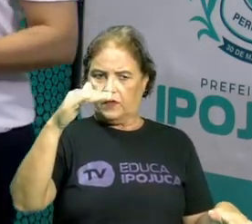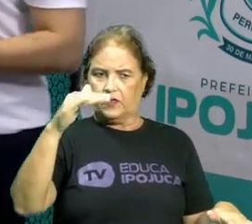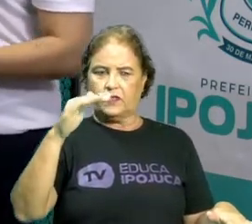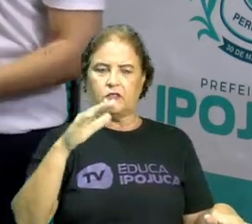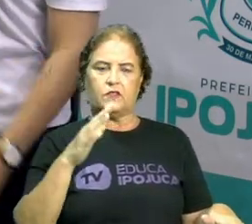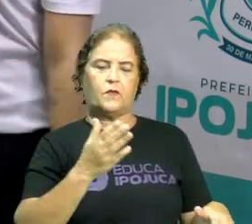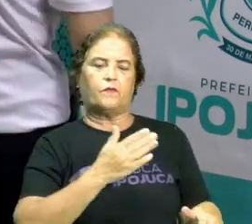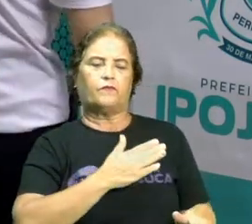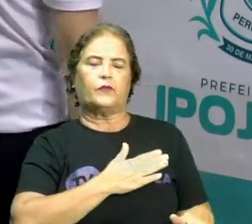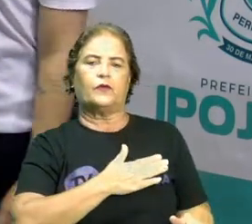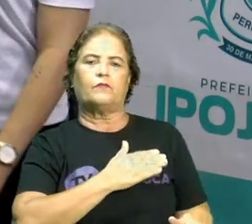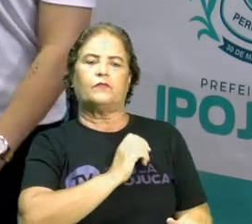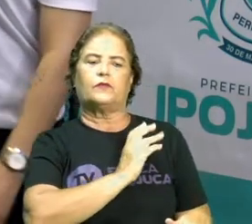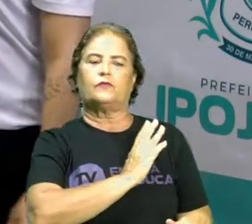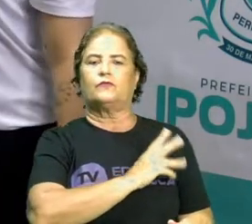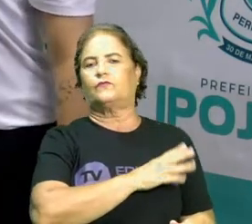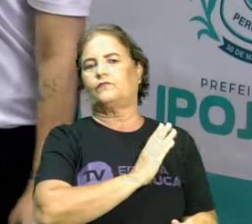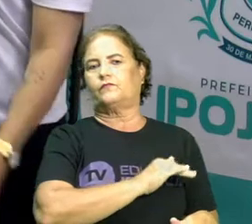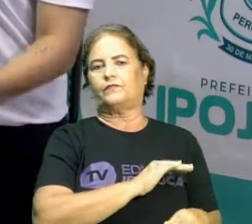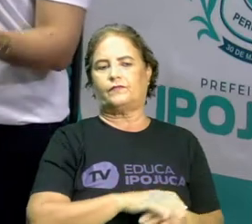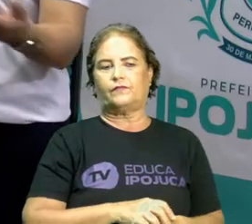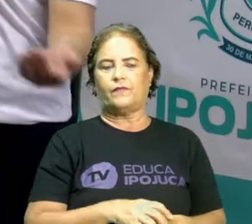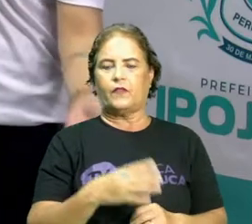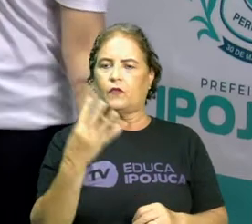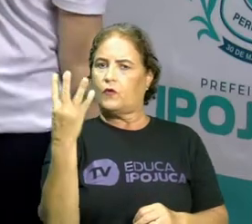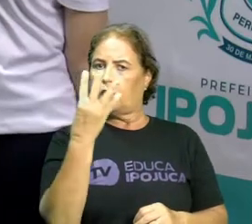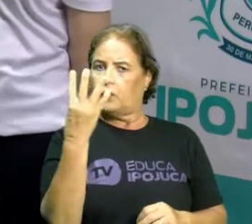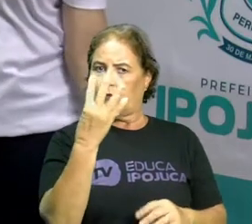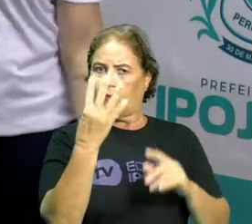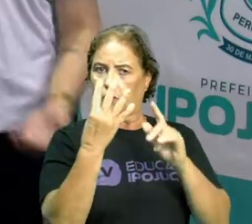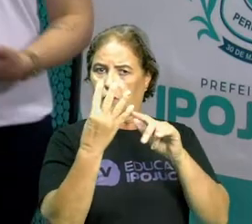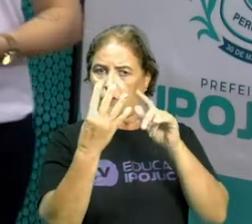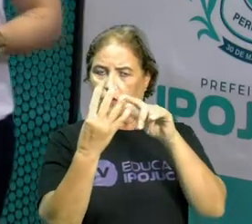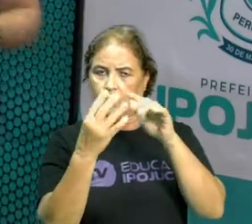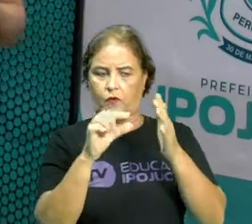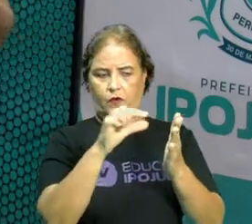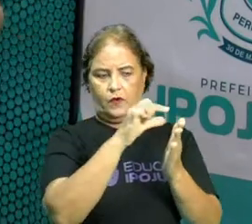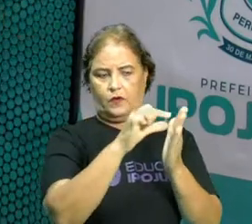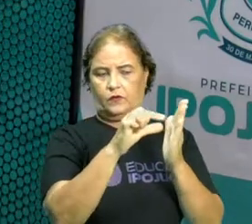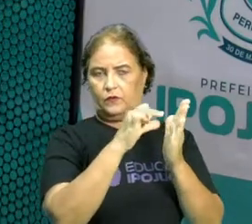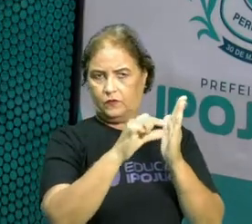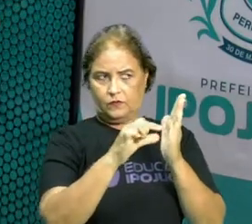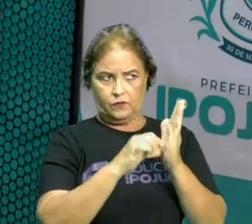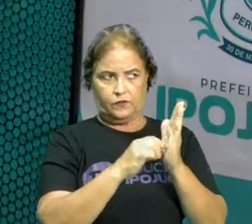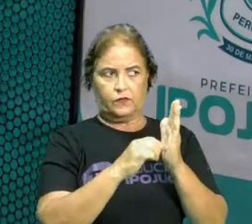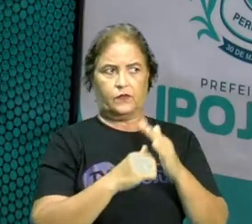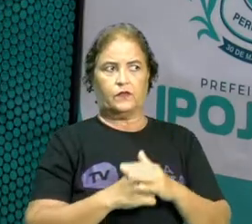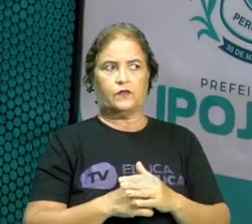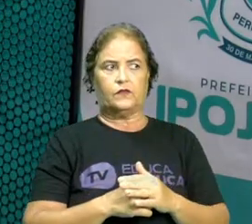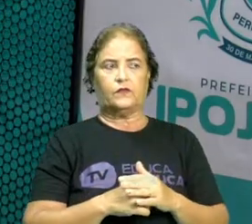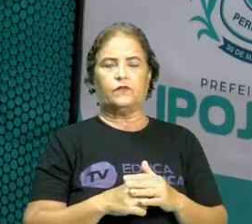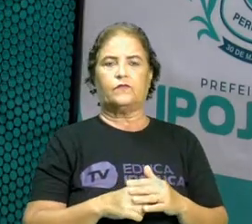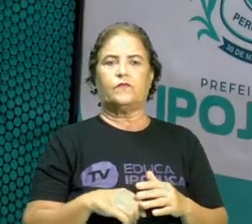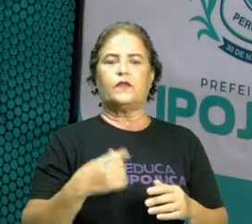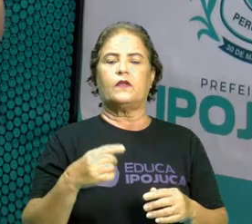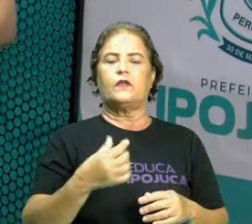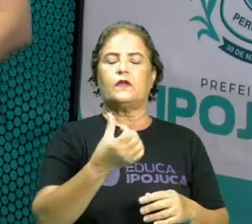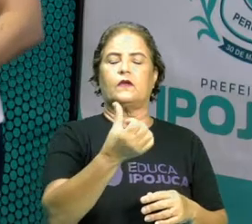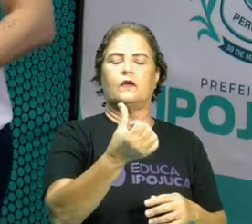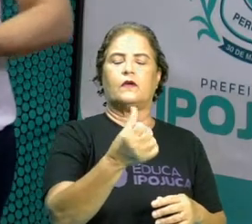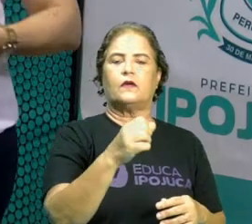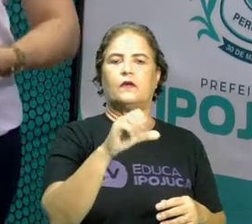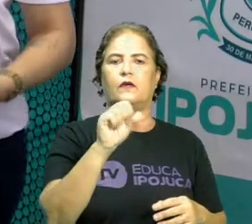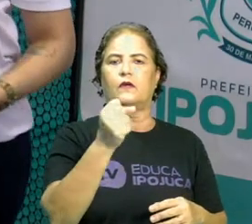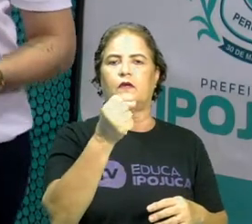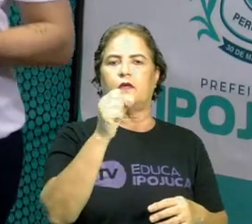uma quadra, certo? E aí, a cestilha, como o próprio nome já diz. A cestilha é uma